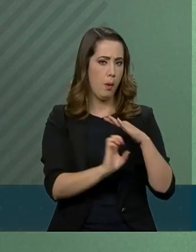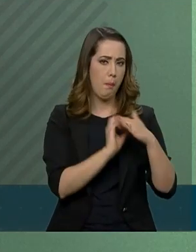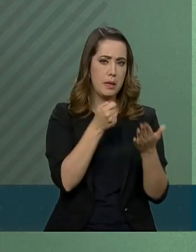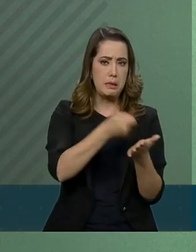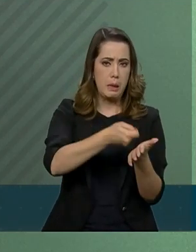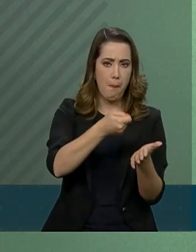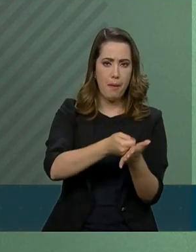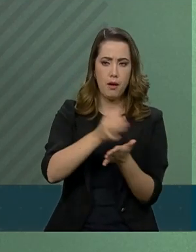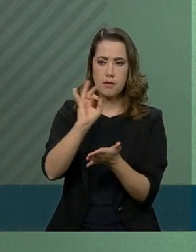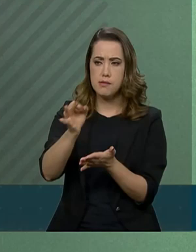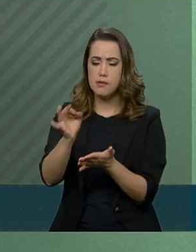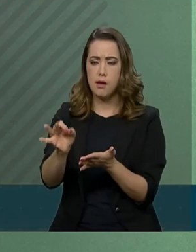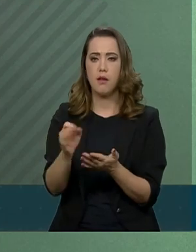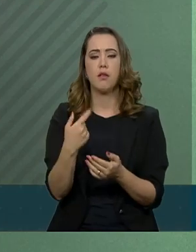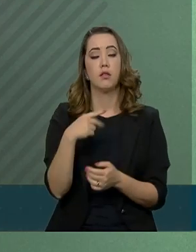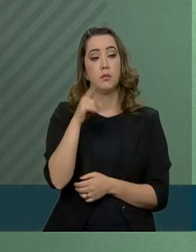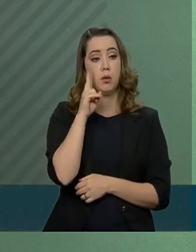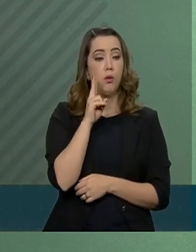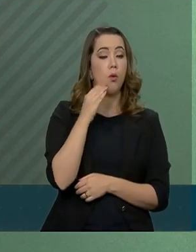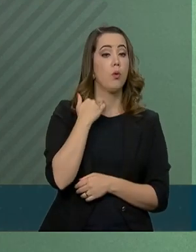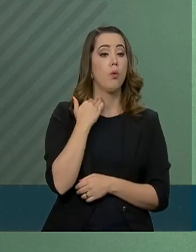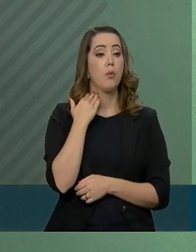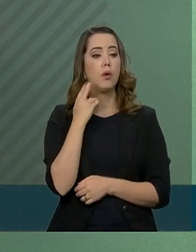formação de histórico de crédito.